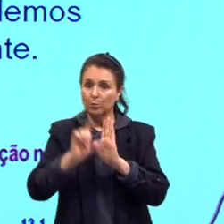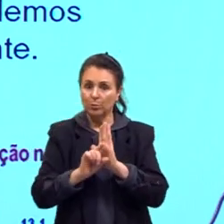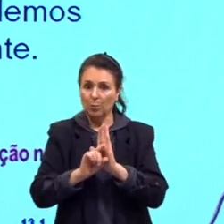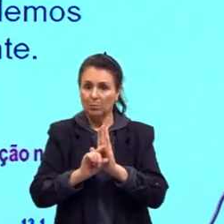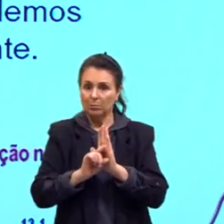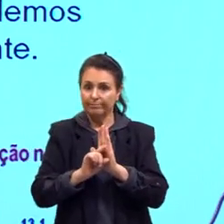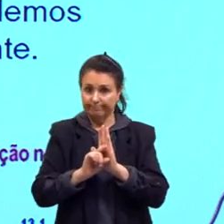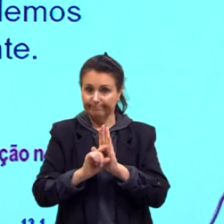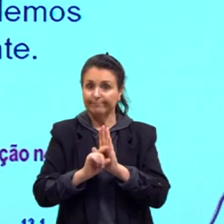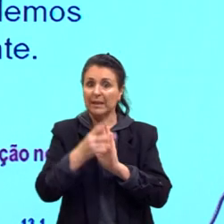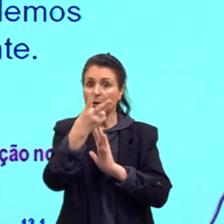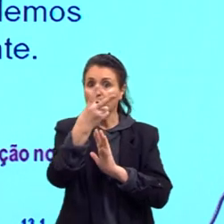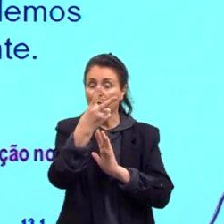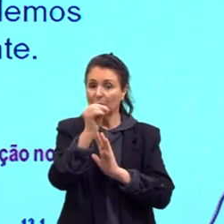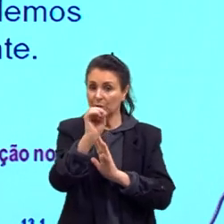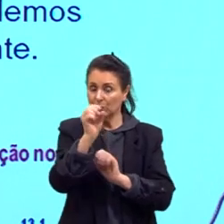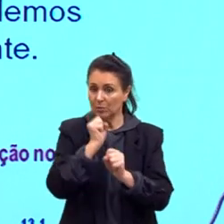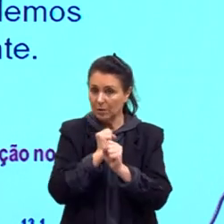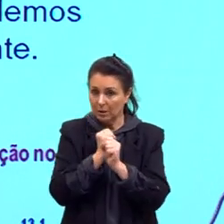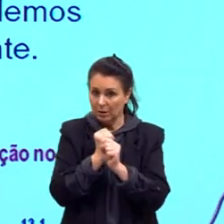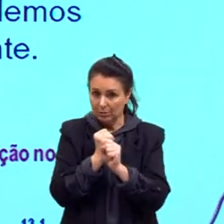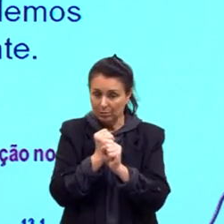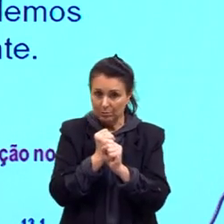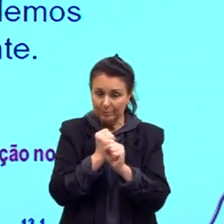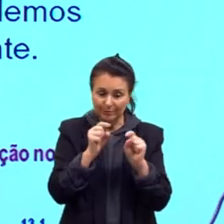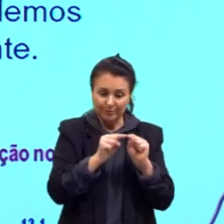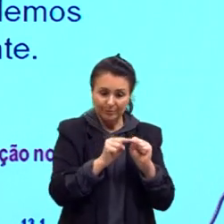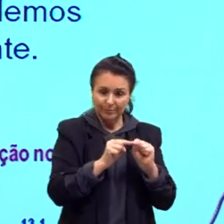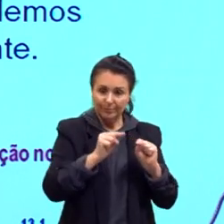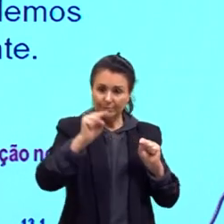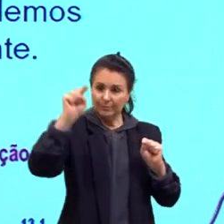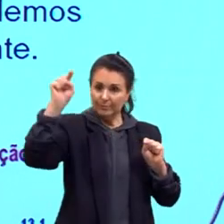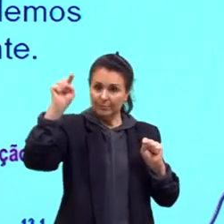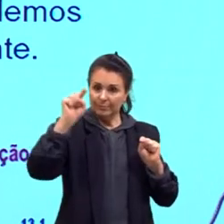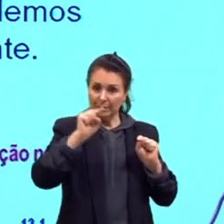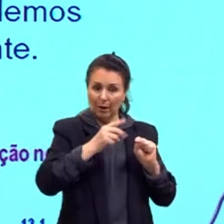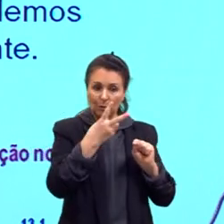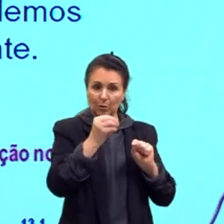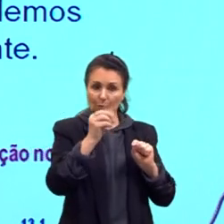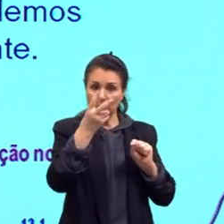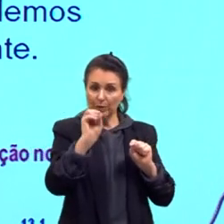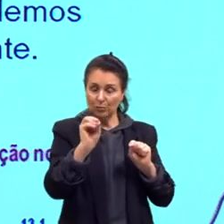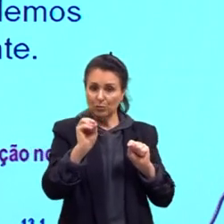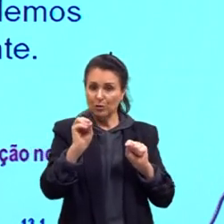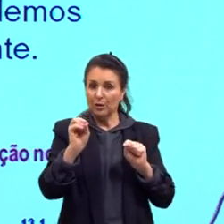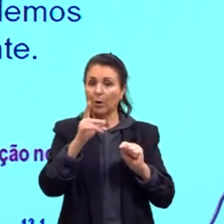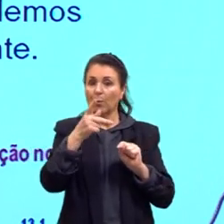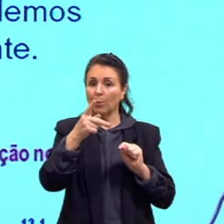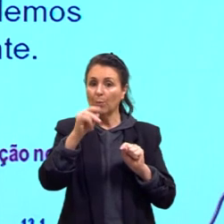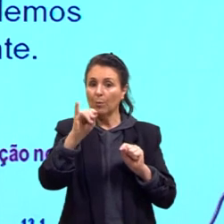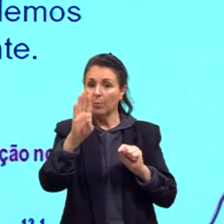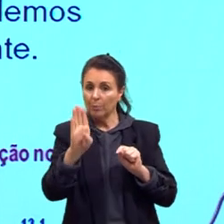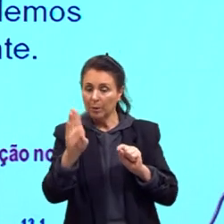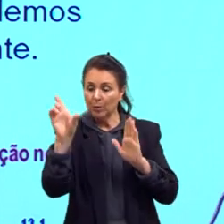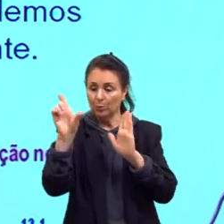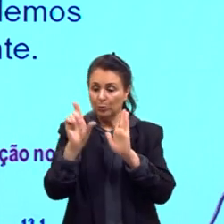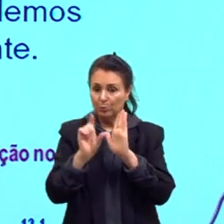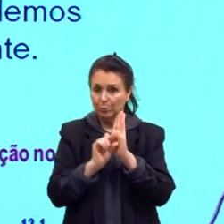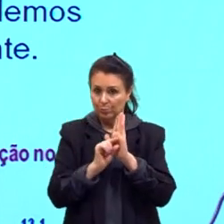20 anos, é quando nós temos o nosso PIB mais encolhido, né, nós temos aí menos